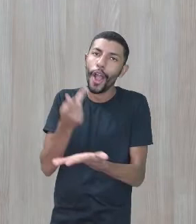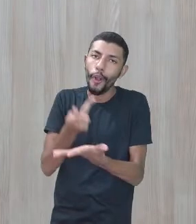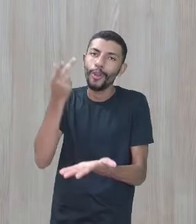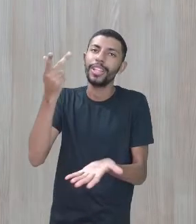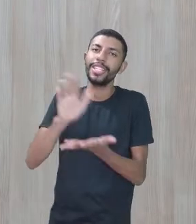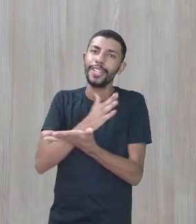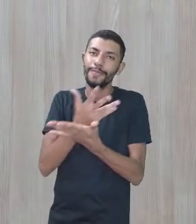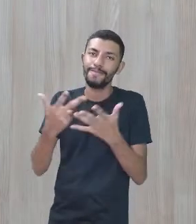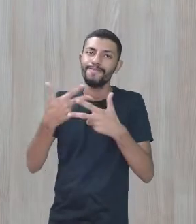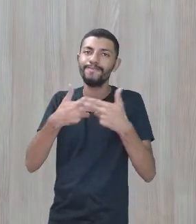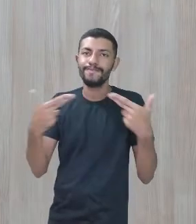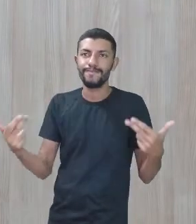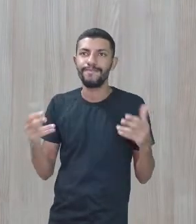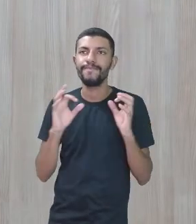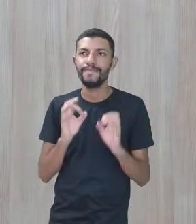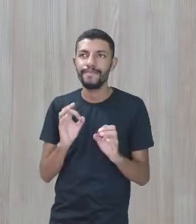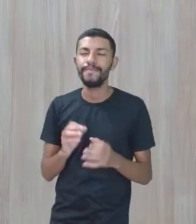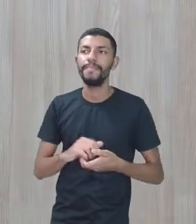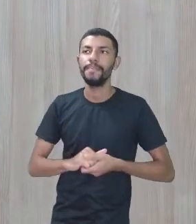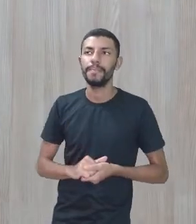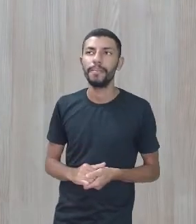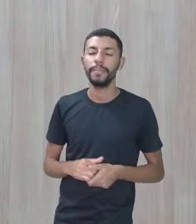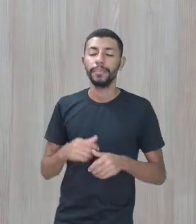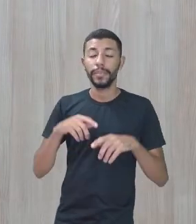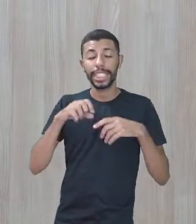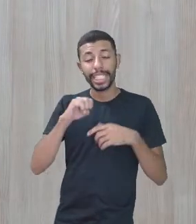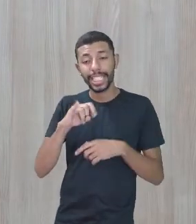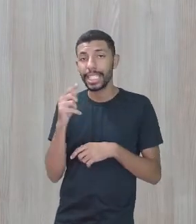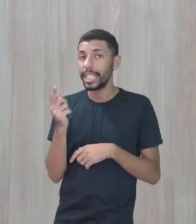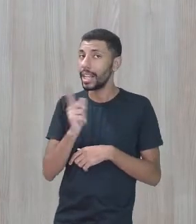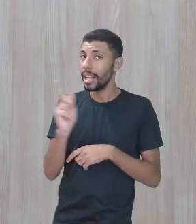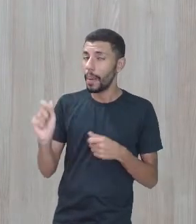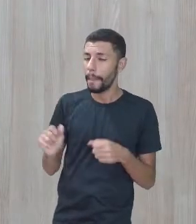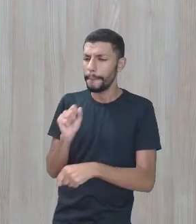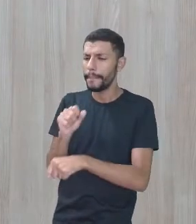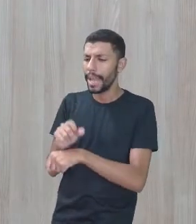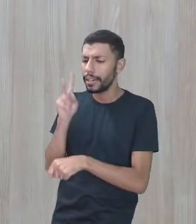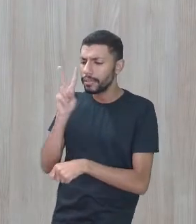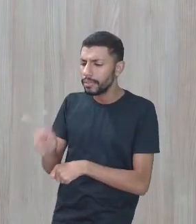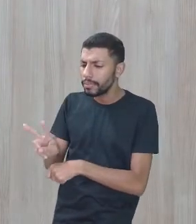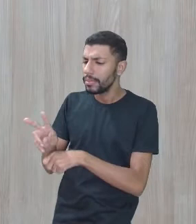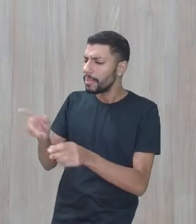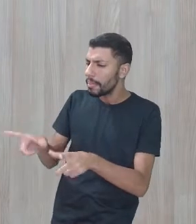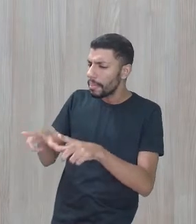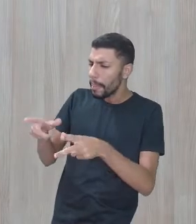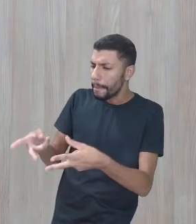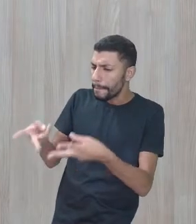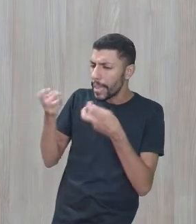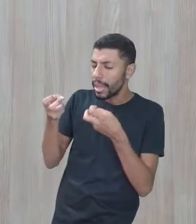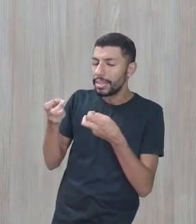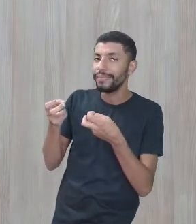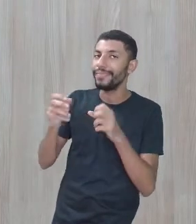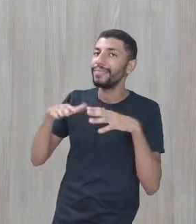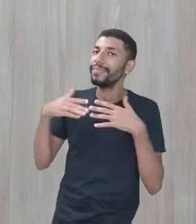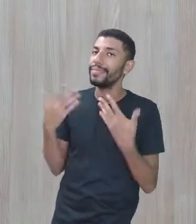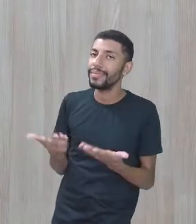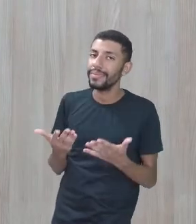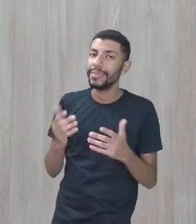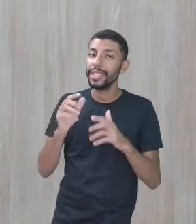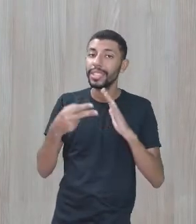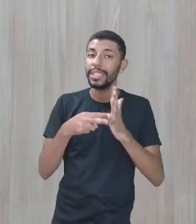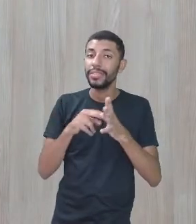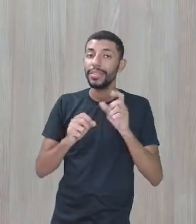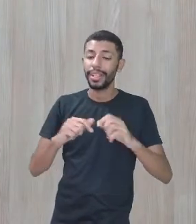se não tiver aquele olhar de parar e de perceber, o trabalho na